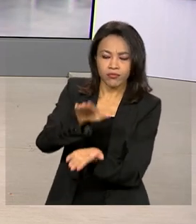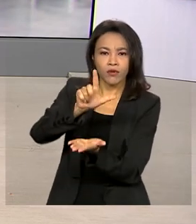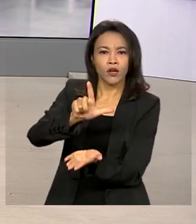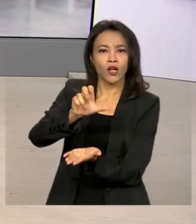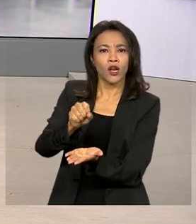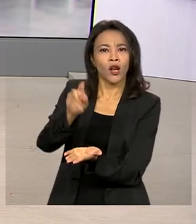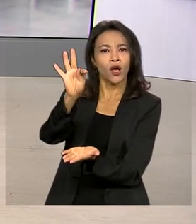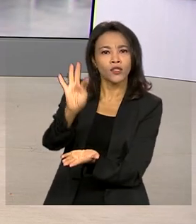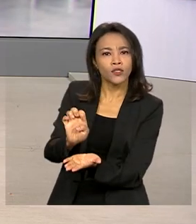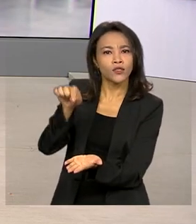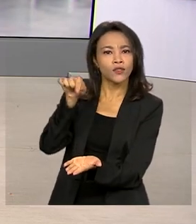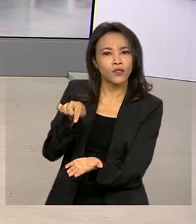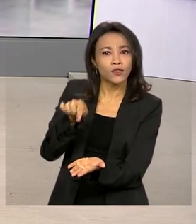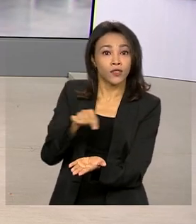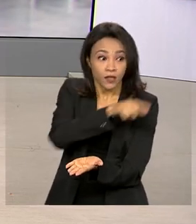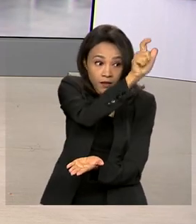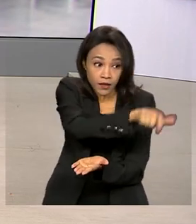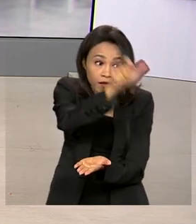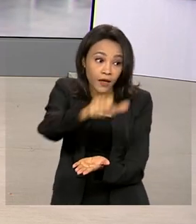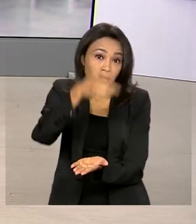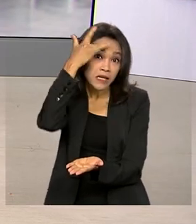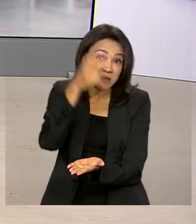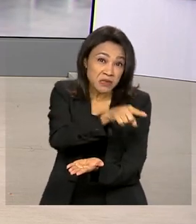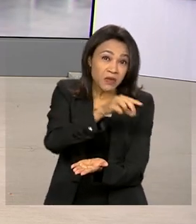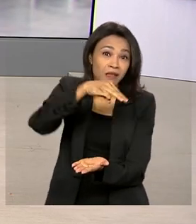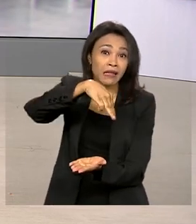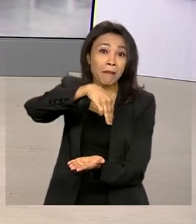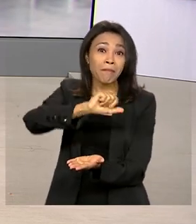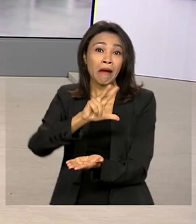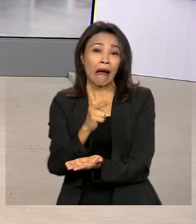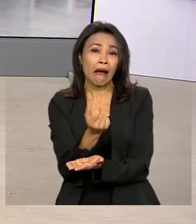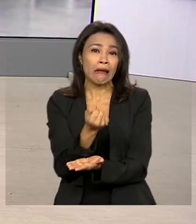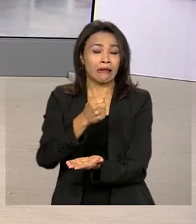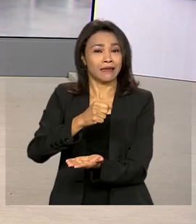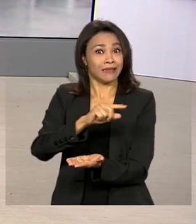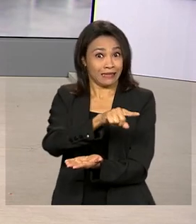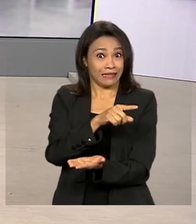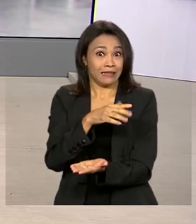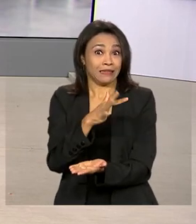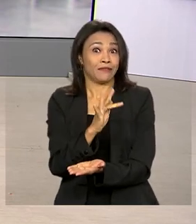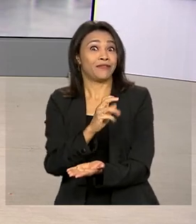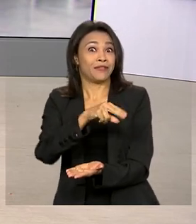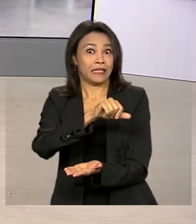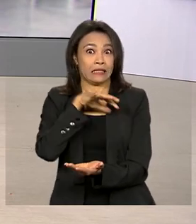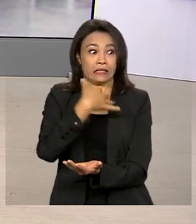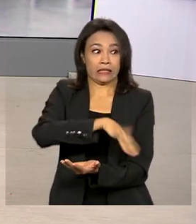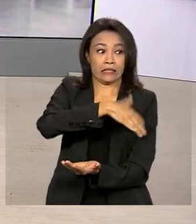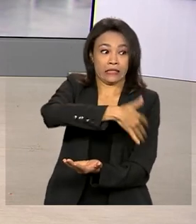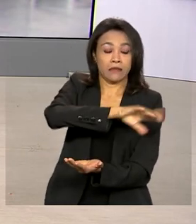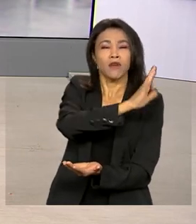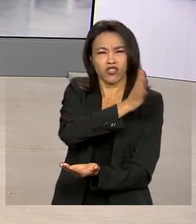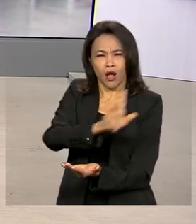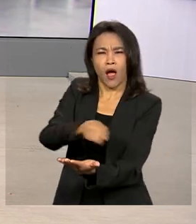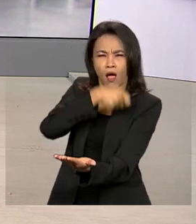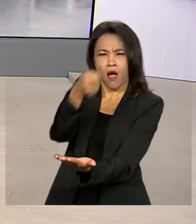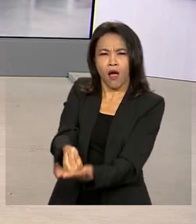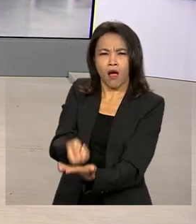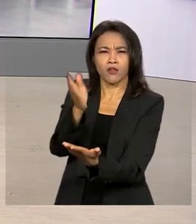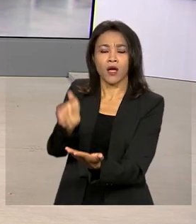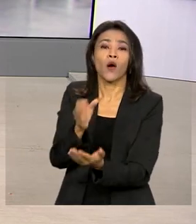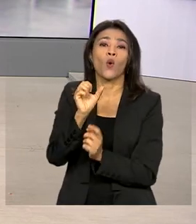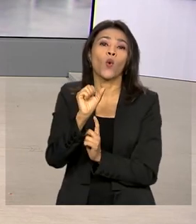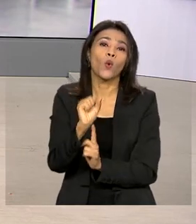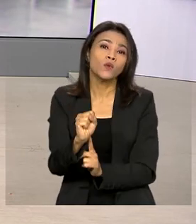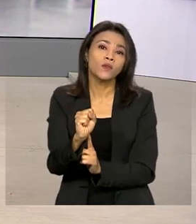atender aqueles contribuintes que caíram na malha fina, mas que já acertaram as contas com o Leão. O valor total é de R